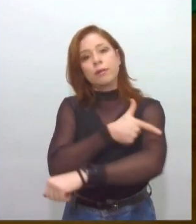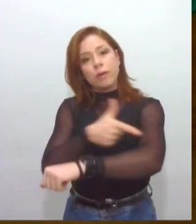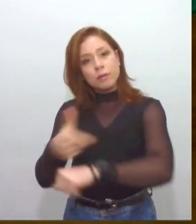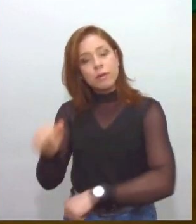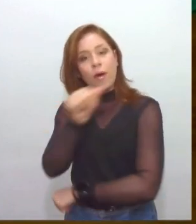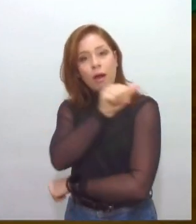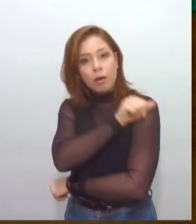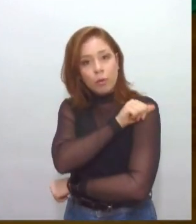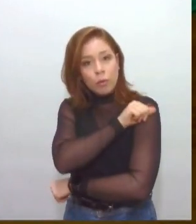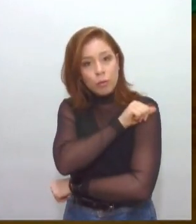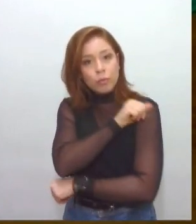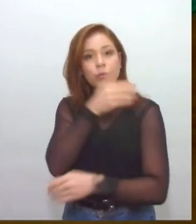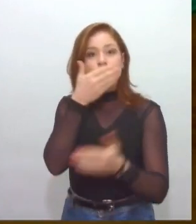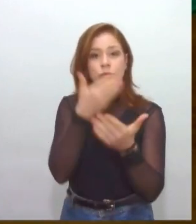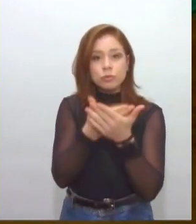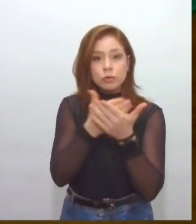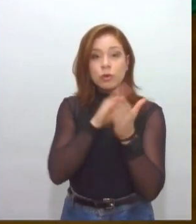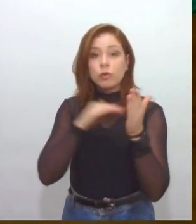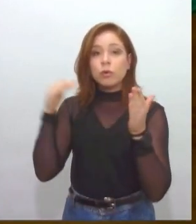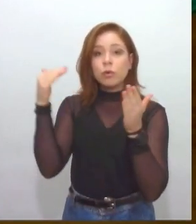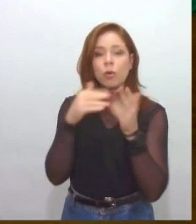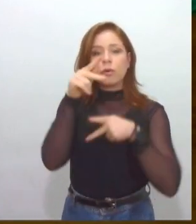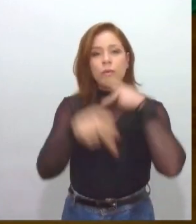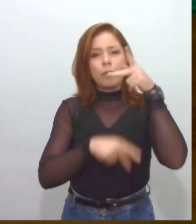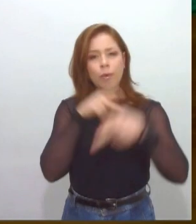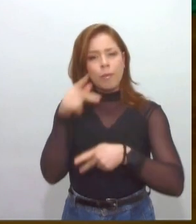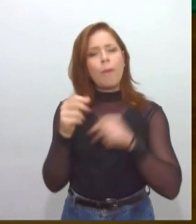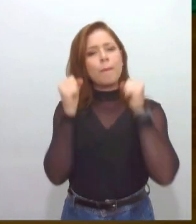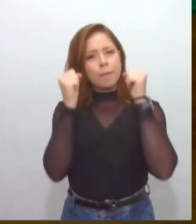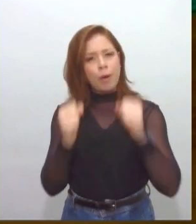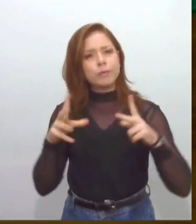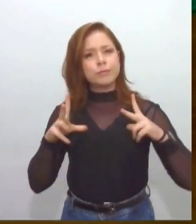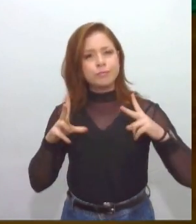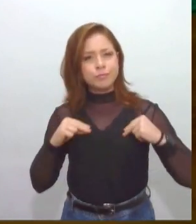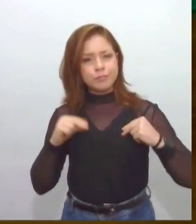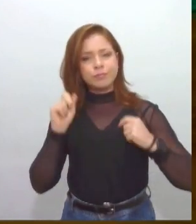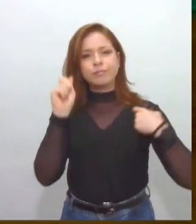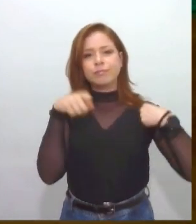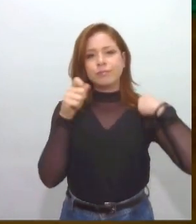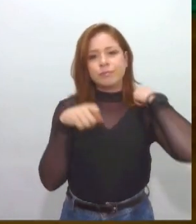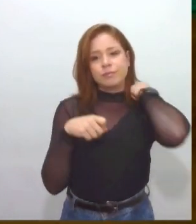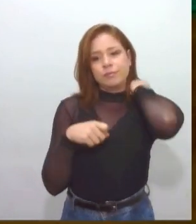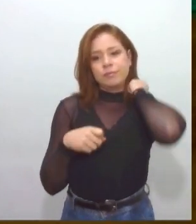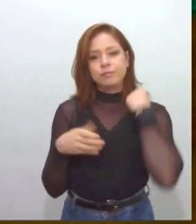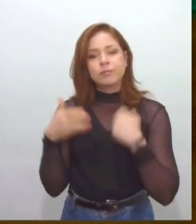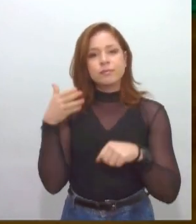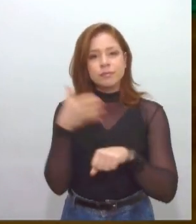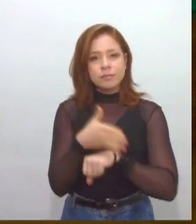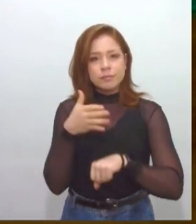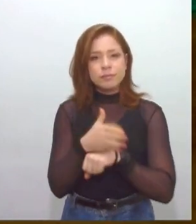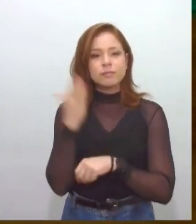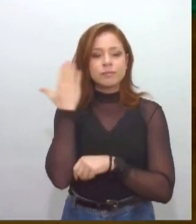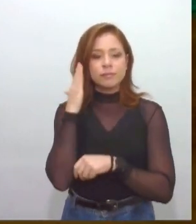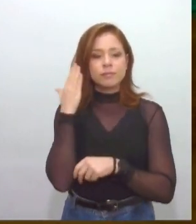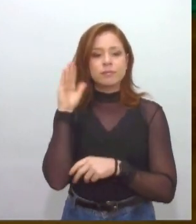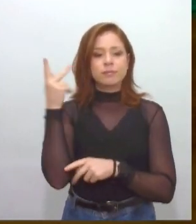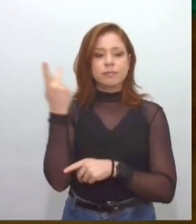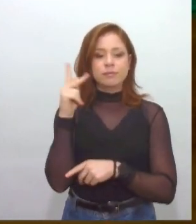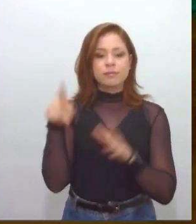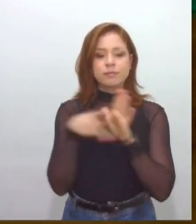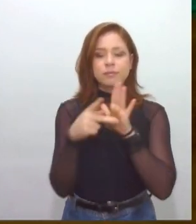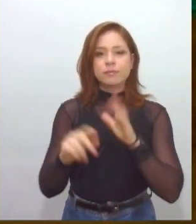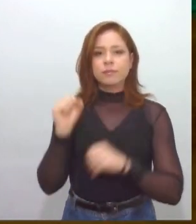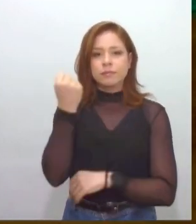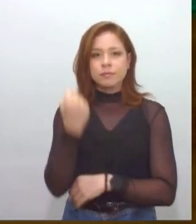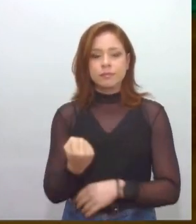população sejipana pode, merece, ser agraciado com essas aulas sobre a história sejipana realizado